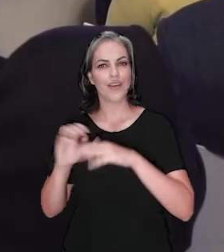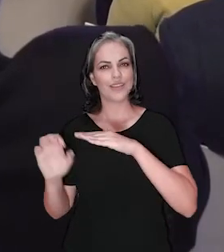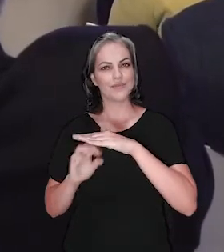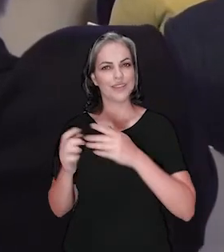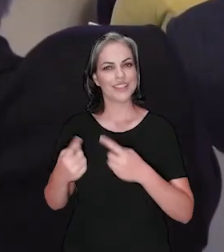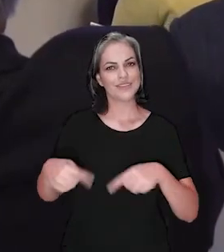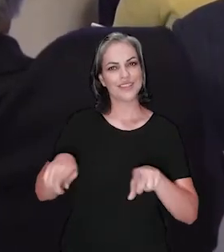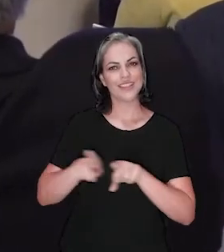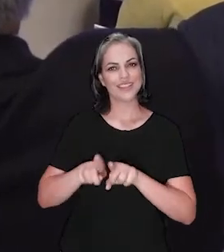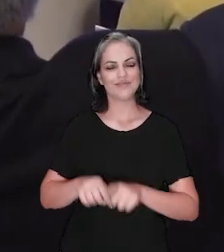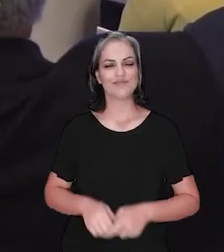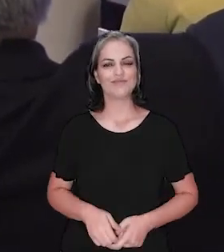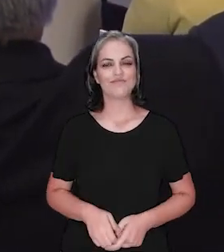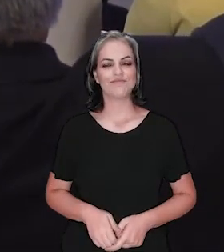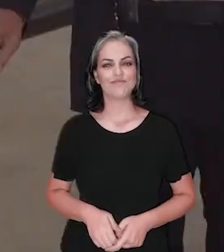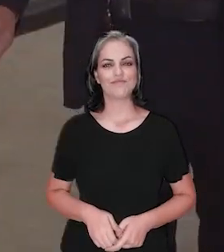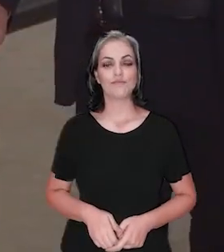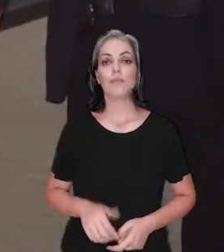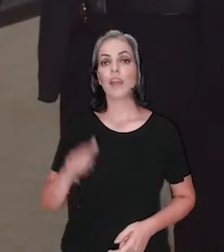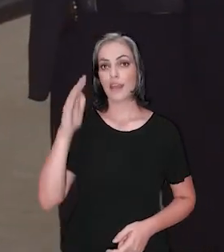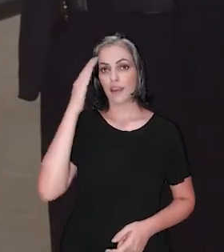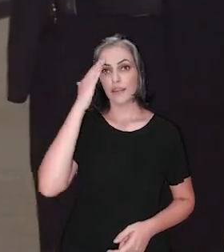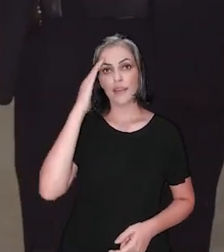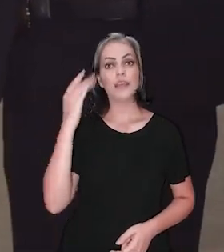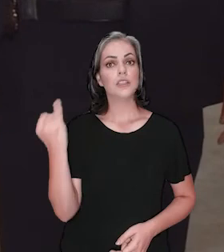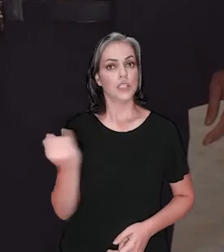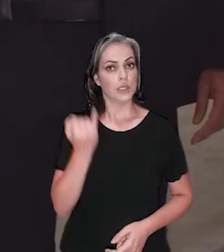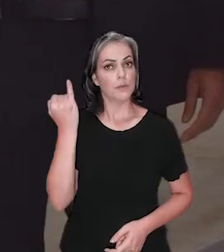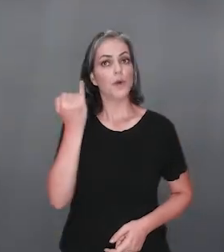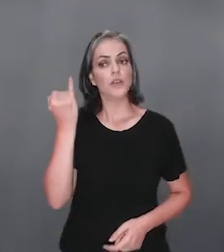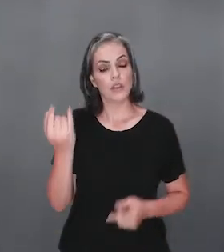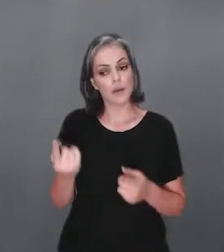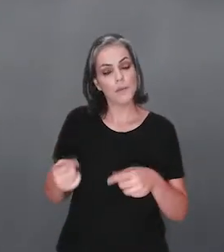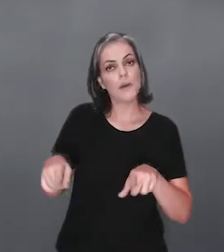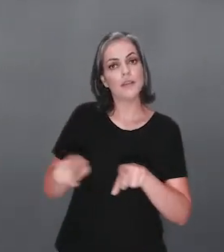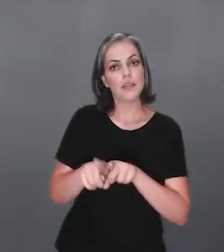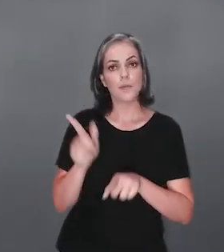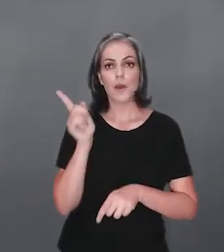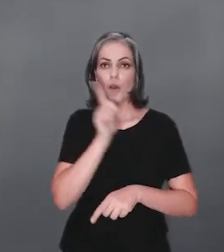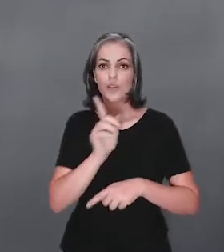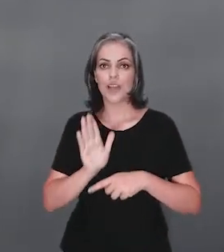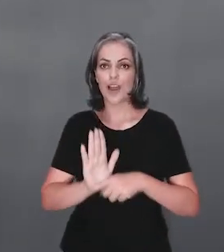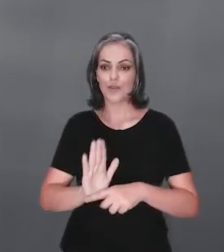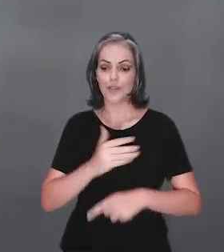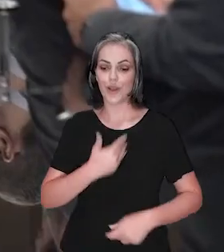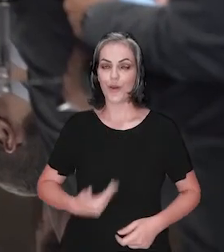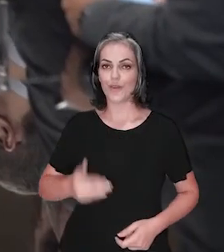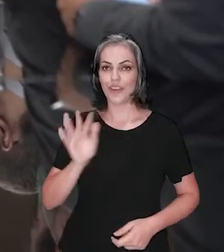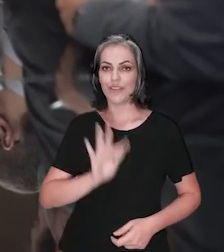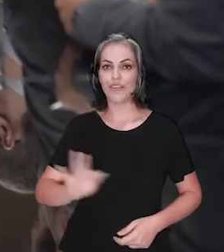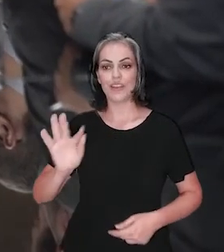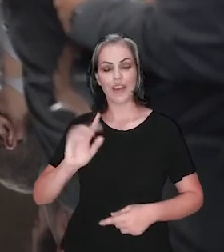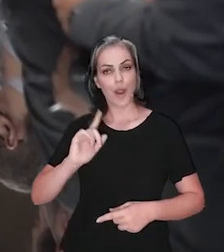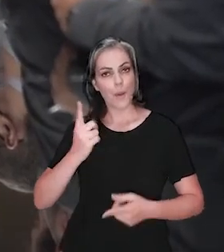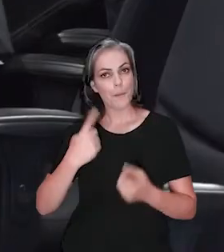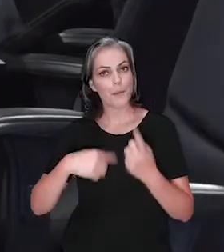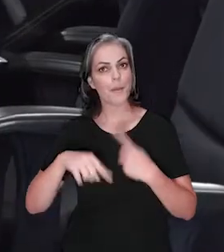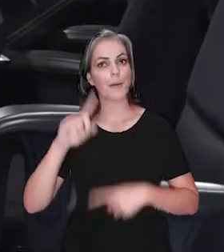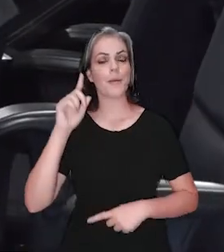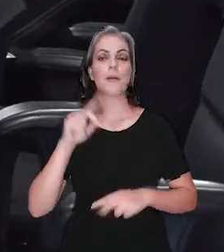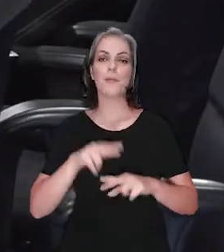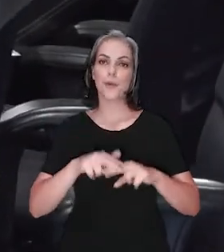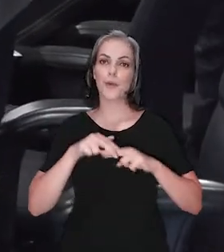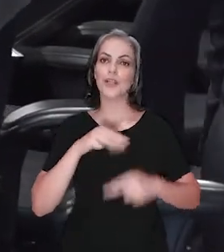Entendendo a necessidade de ter bons parceiros para a escalada das transformações do Brasil que o governo federal vem realizando,